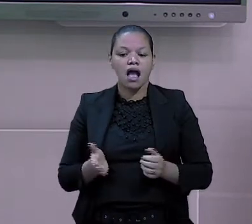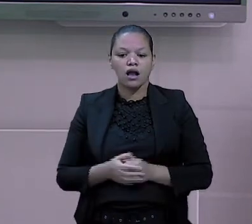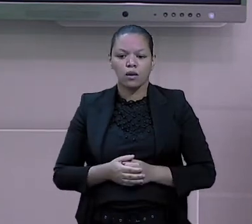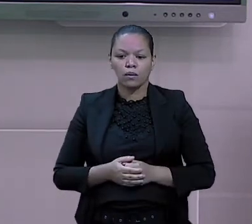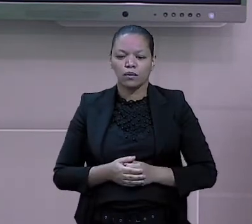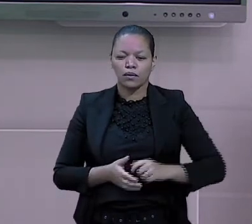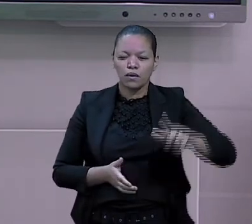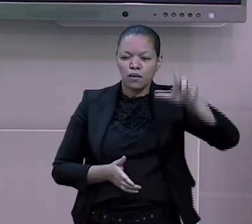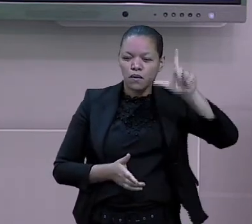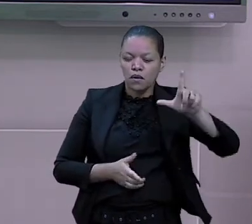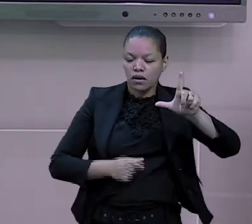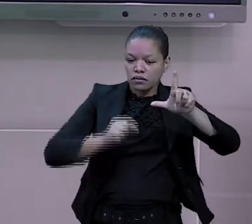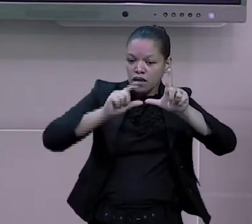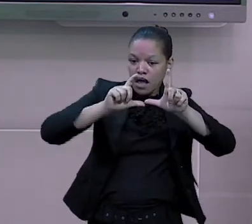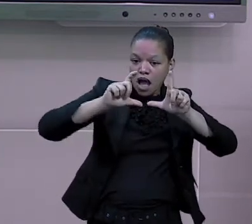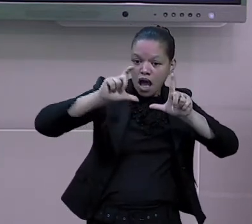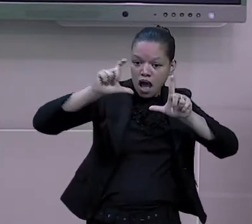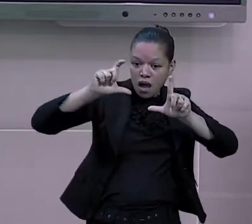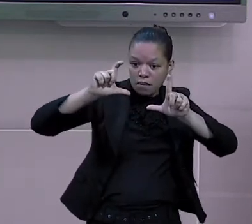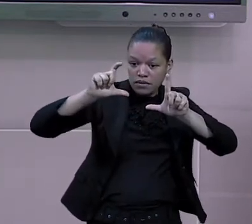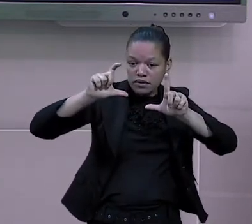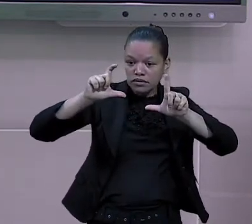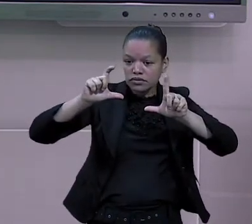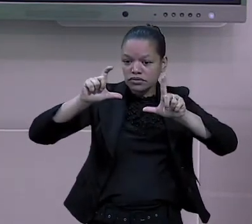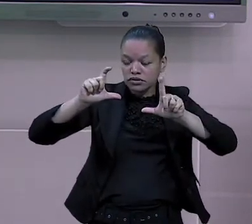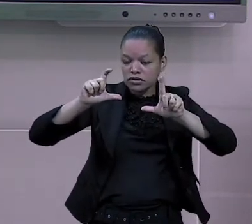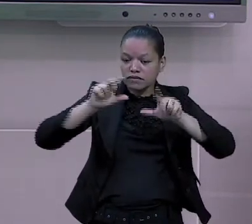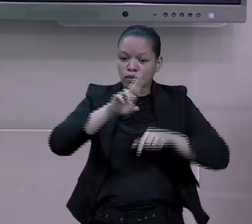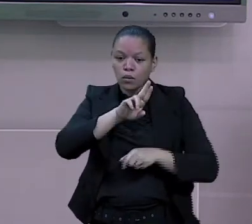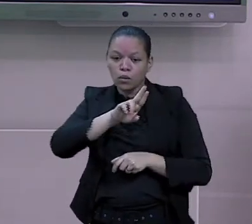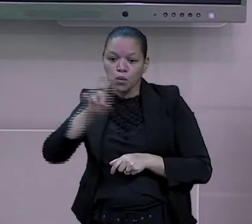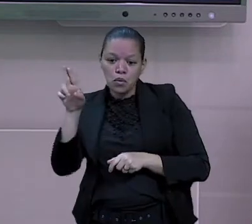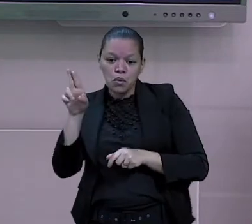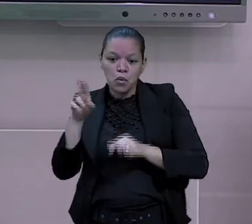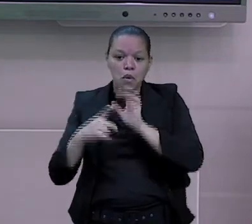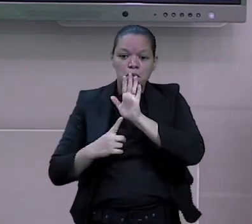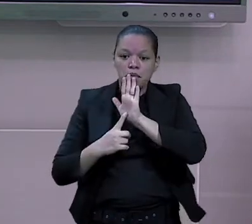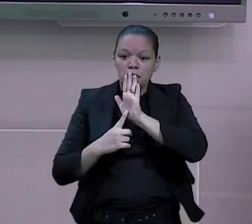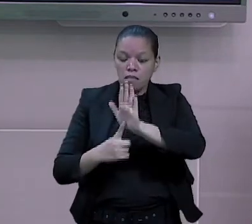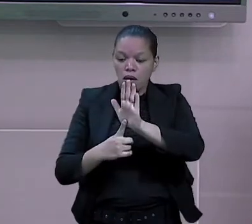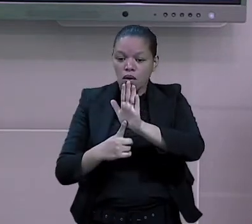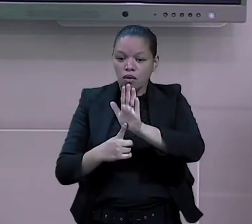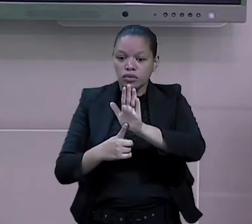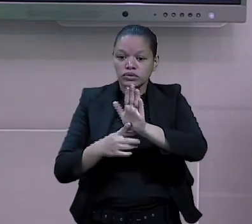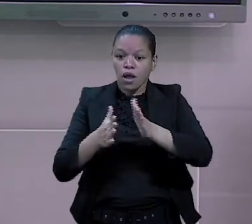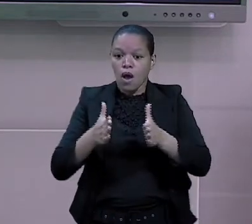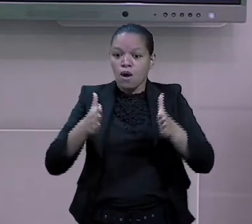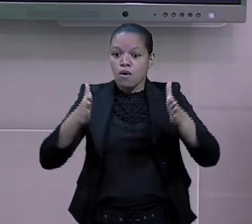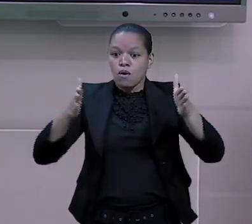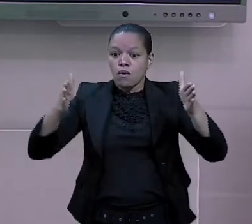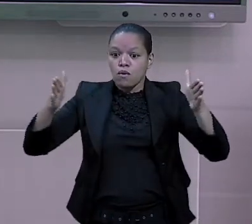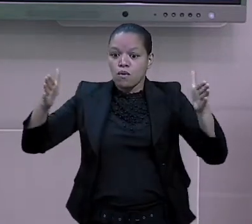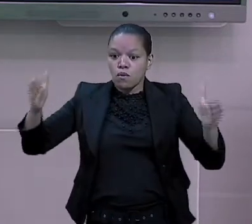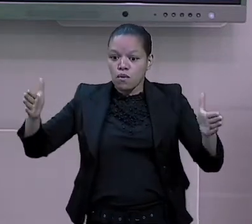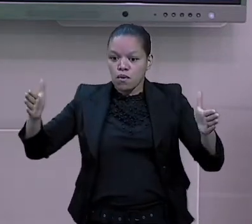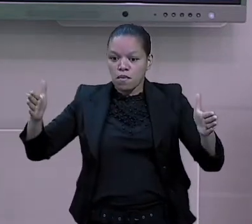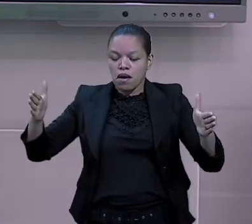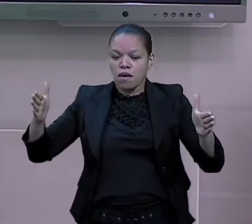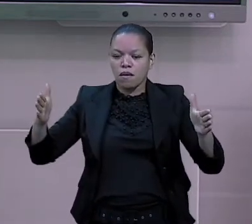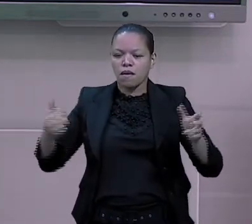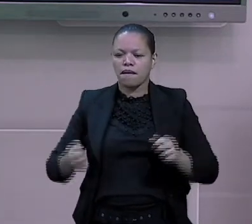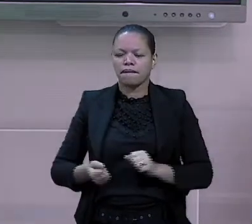aumentativo só o nome já te dá uma ideia aí. o aumentar maior. Então vamos cá.